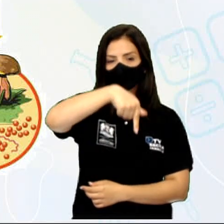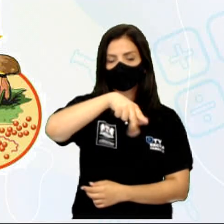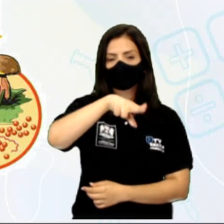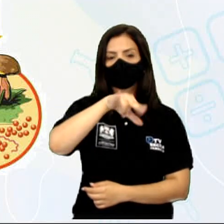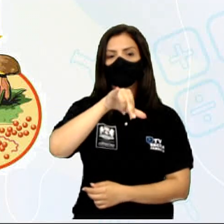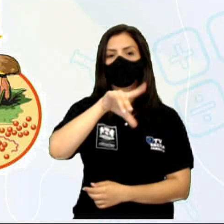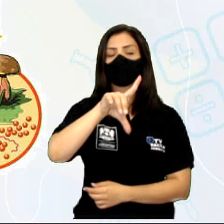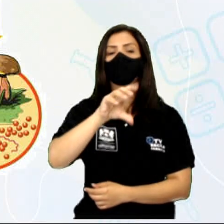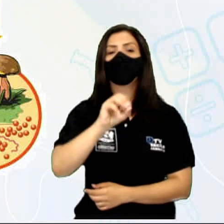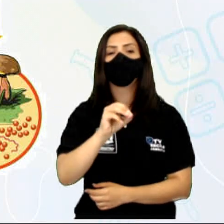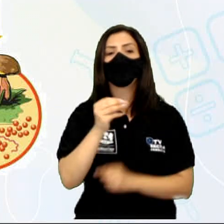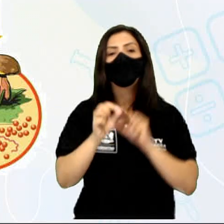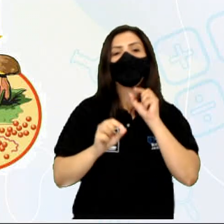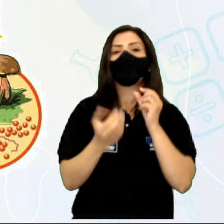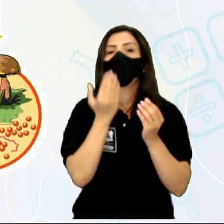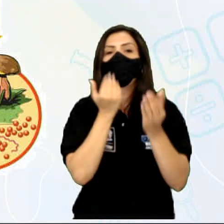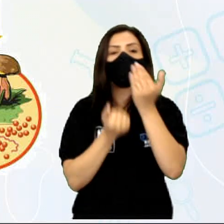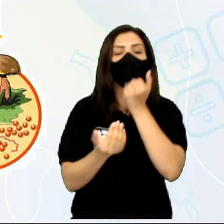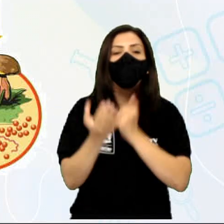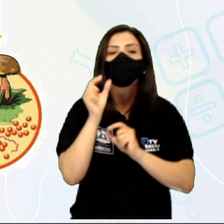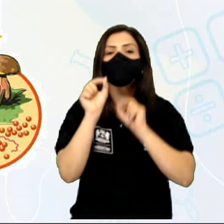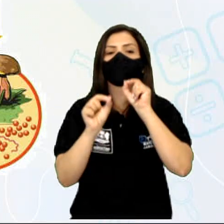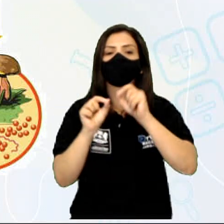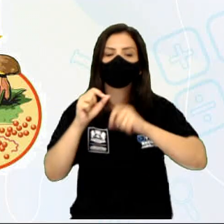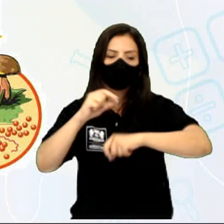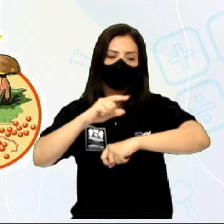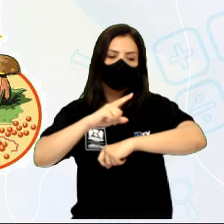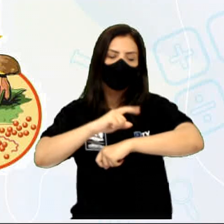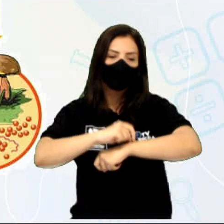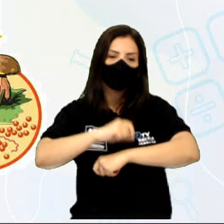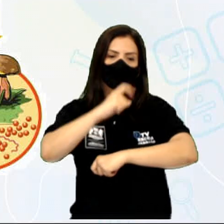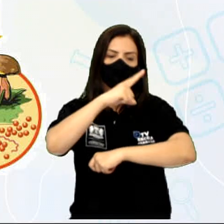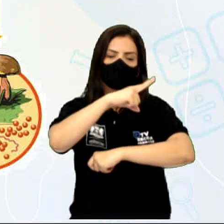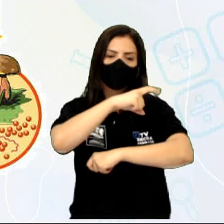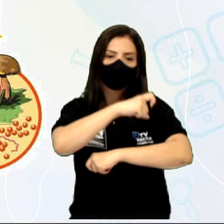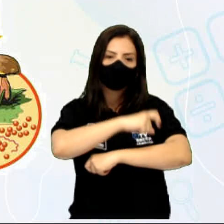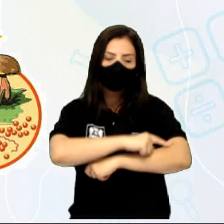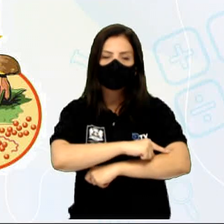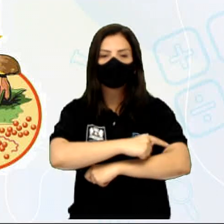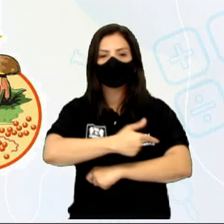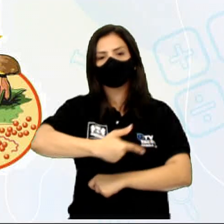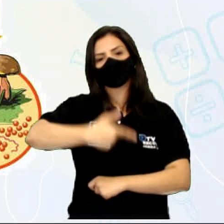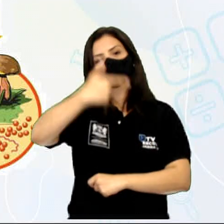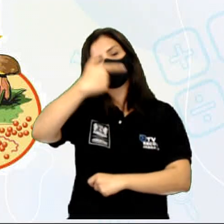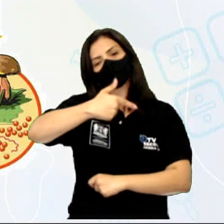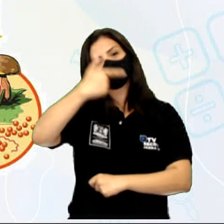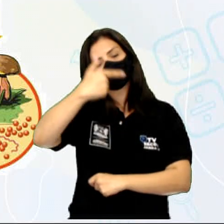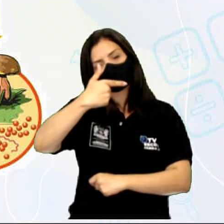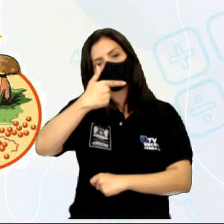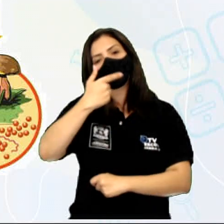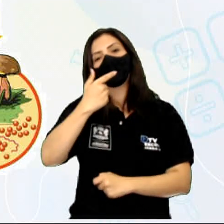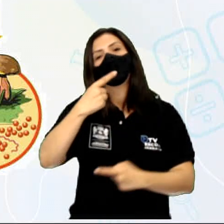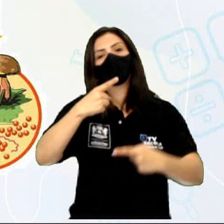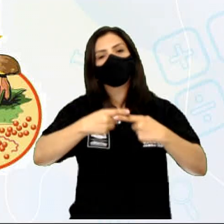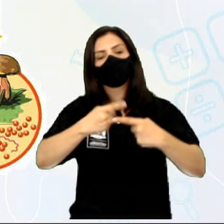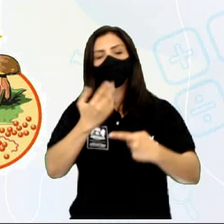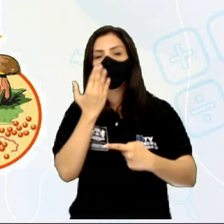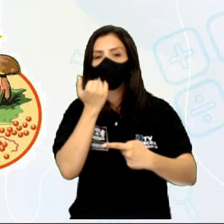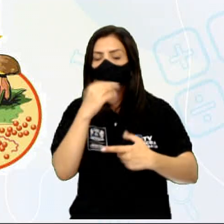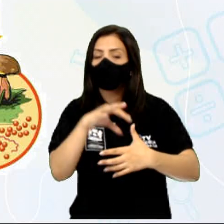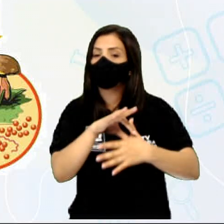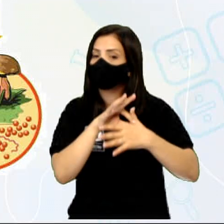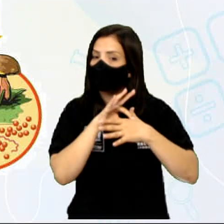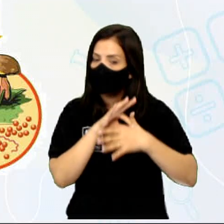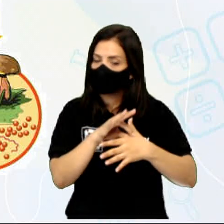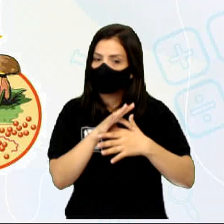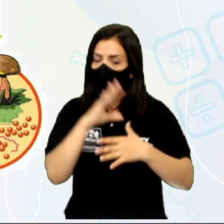recebe a nomenclatura de consumidor secundário. Ele é um ser carnívoro, só que a